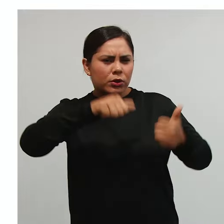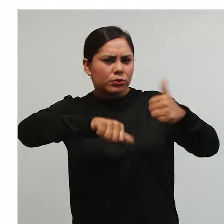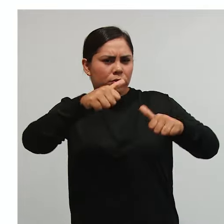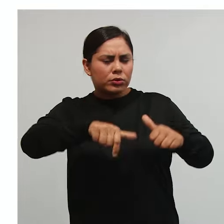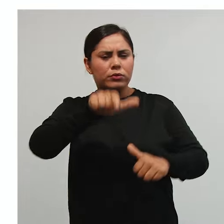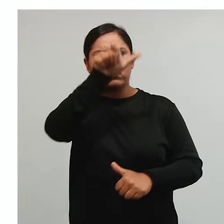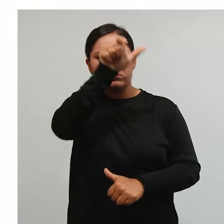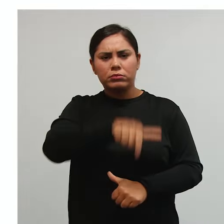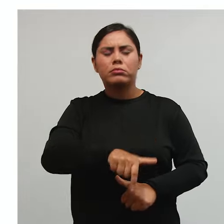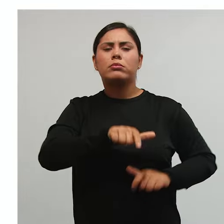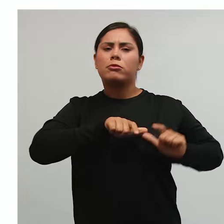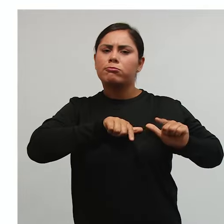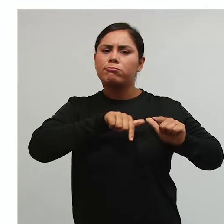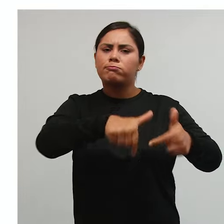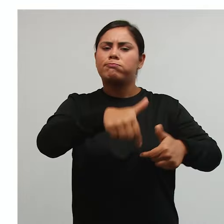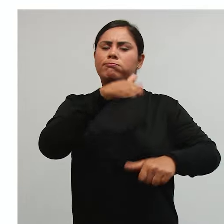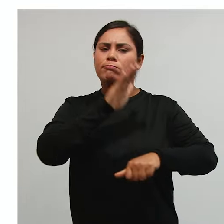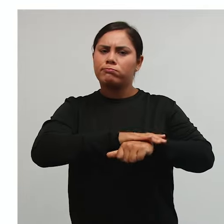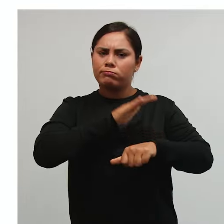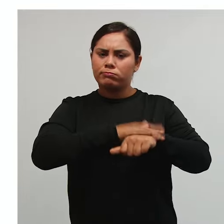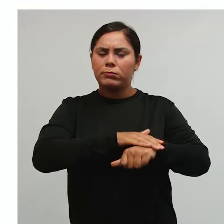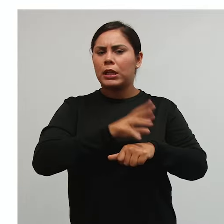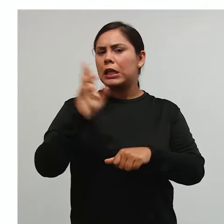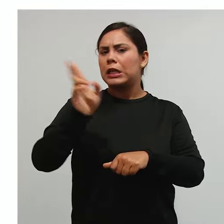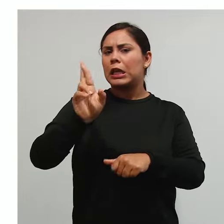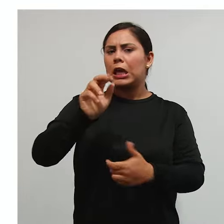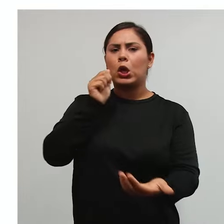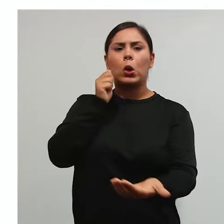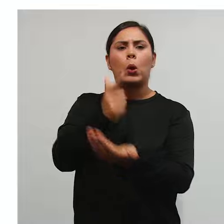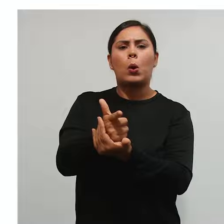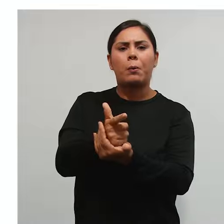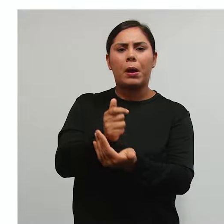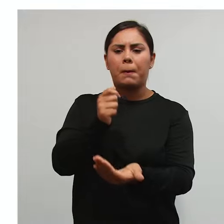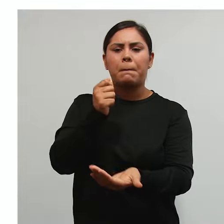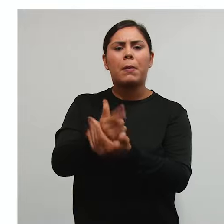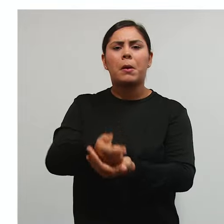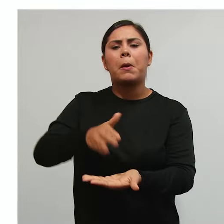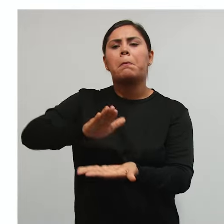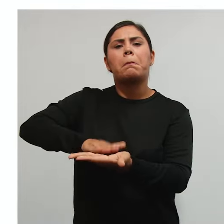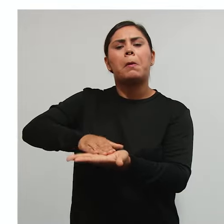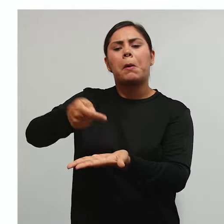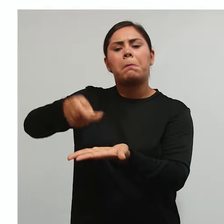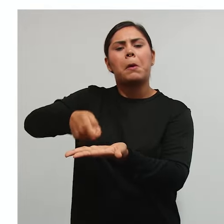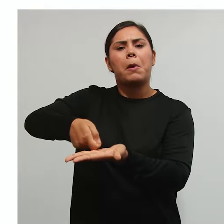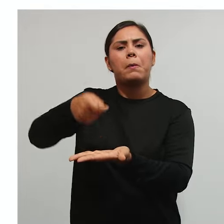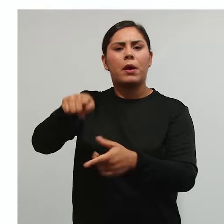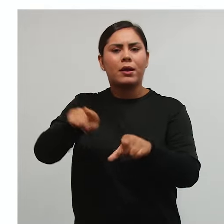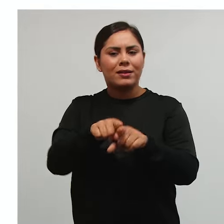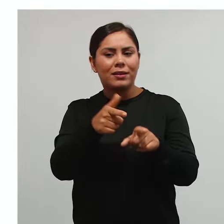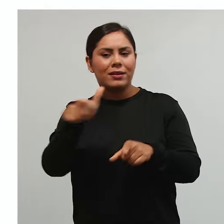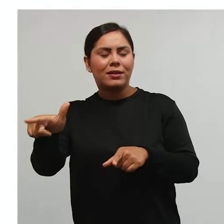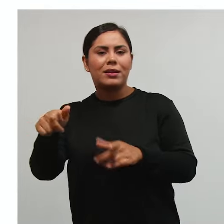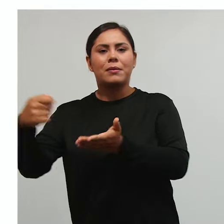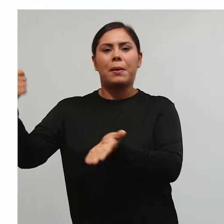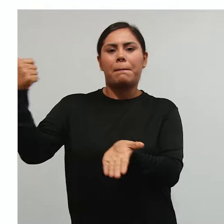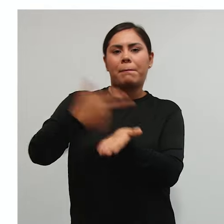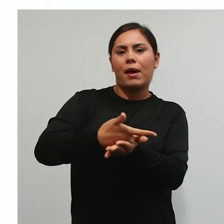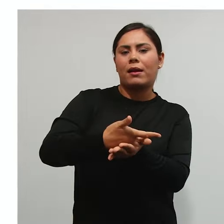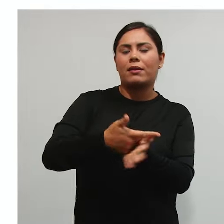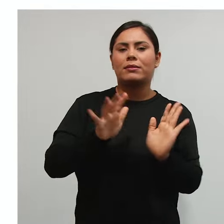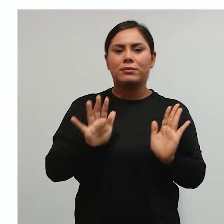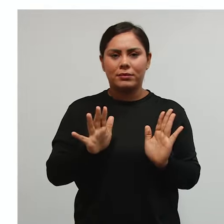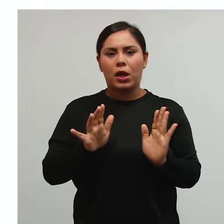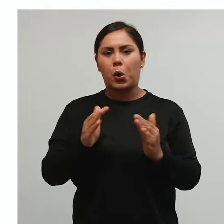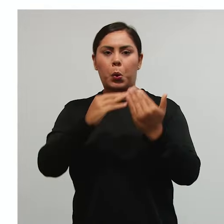do sujeito ativo, que é quem vai cobrar o tributo, do sujeito passivo, que é quem vai pagar o